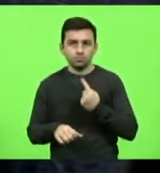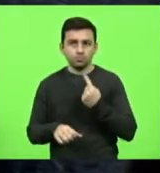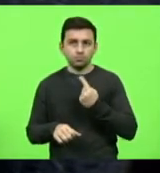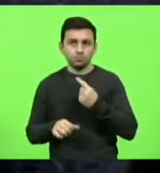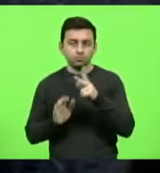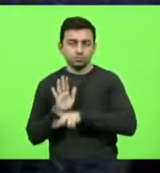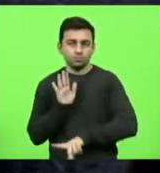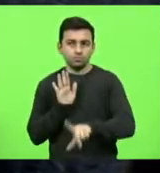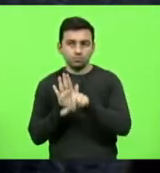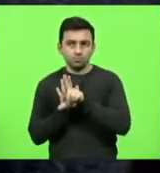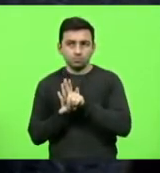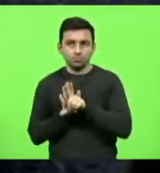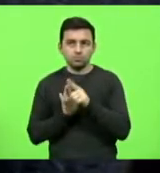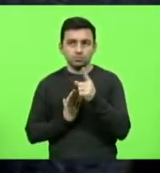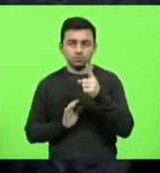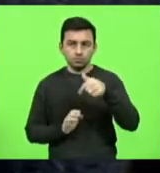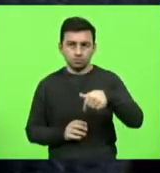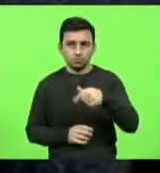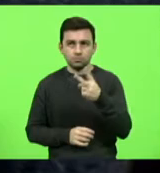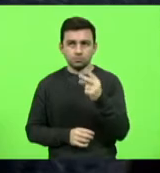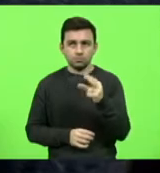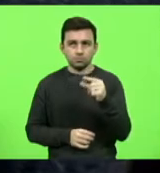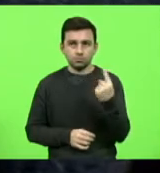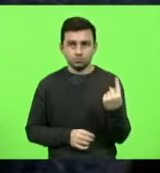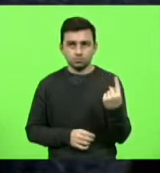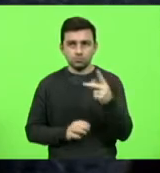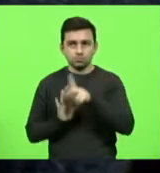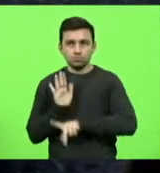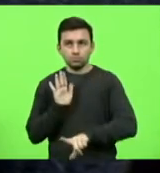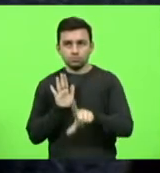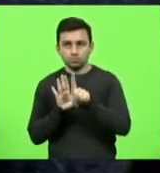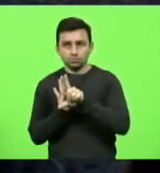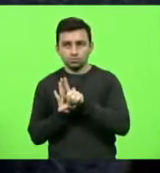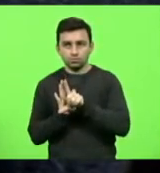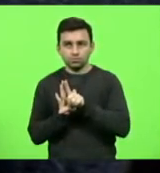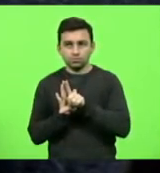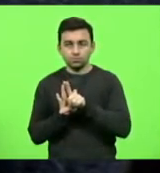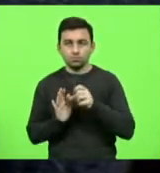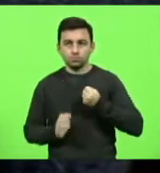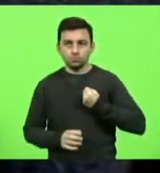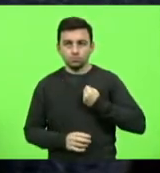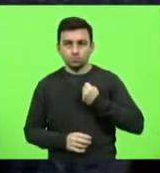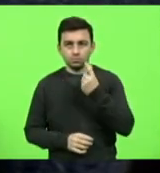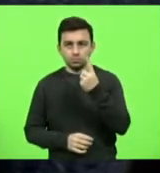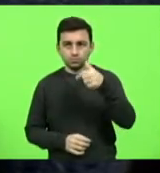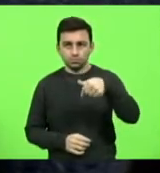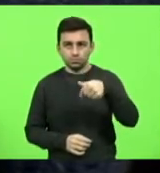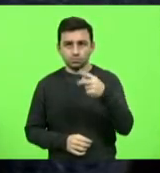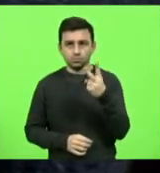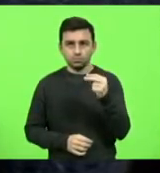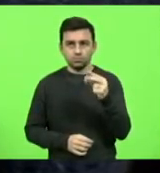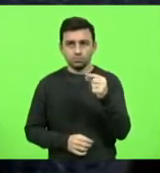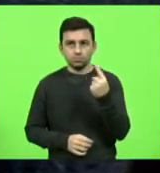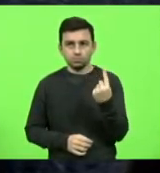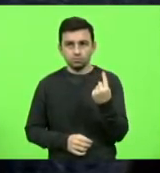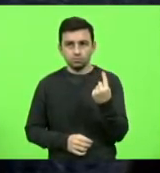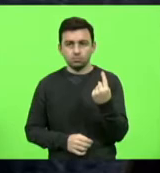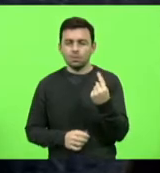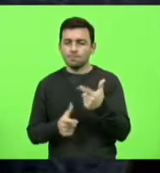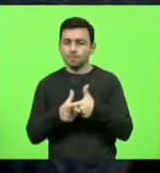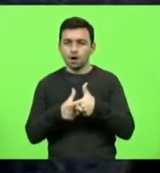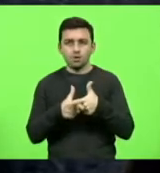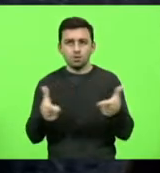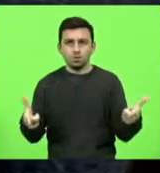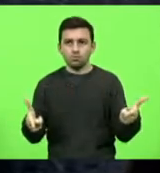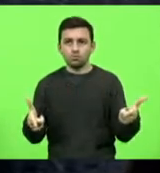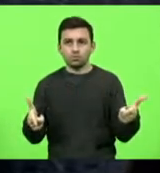17, 2021. Digo, o projeto de lei, número 17, 2021. Por maioria, com